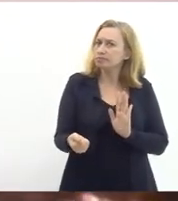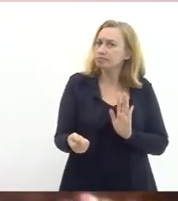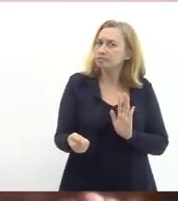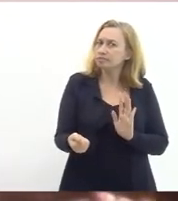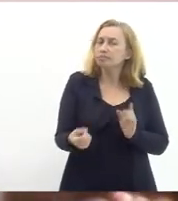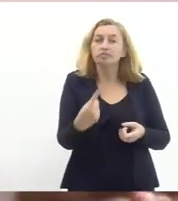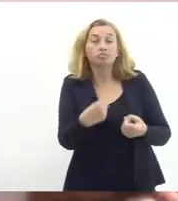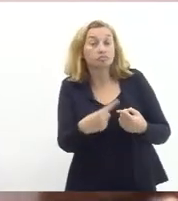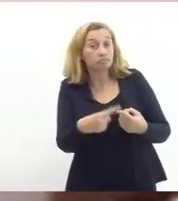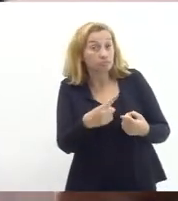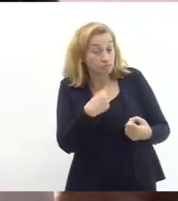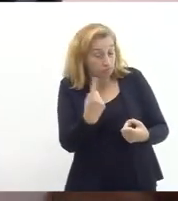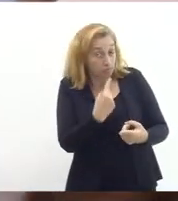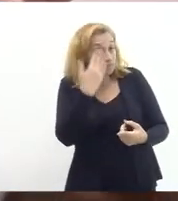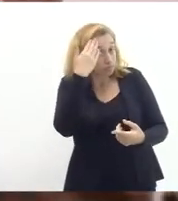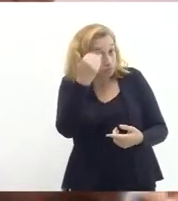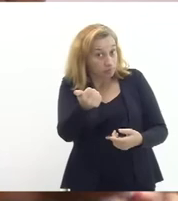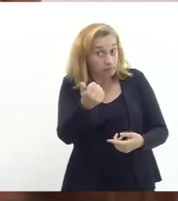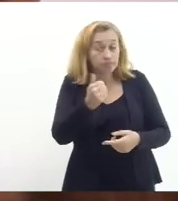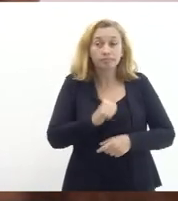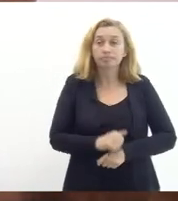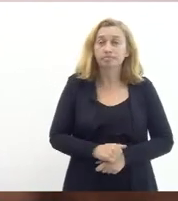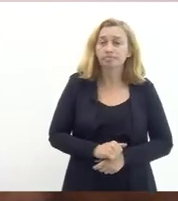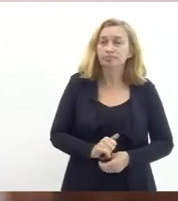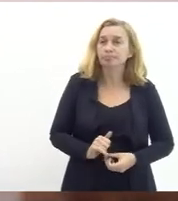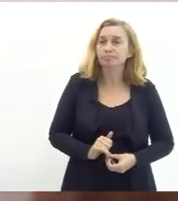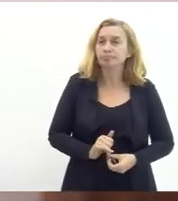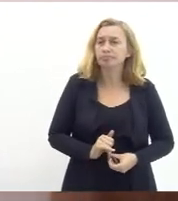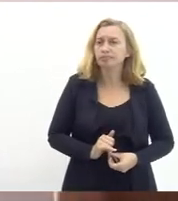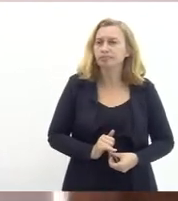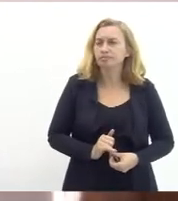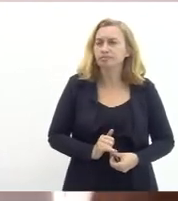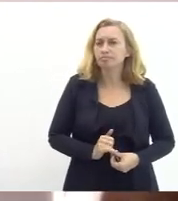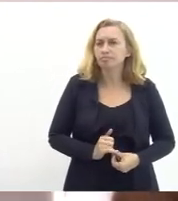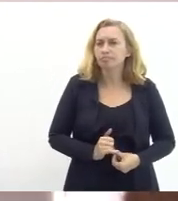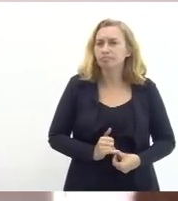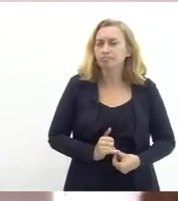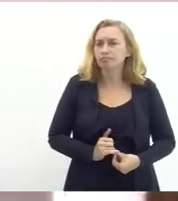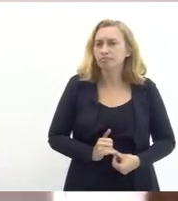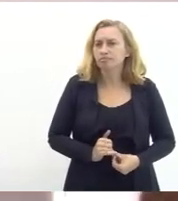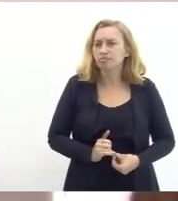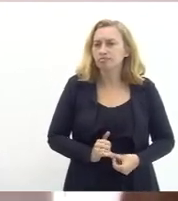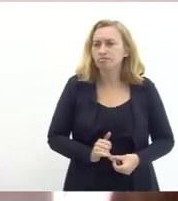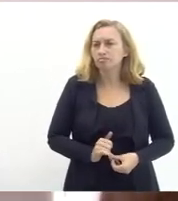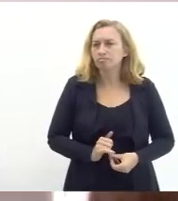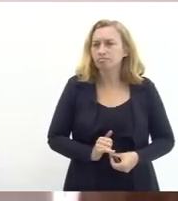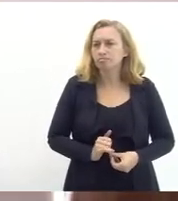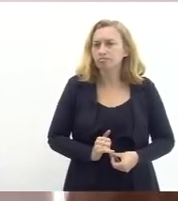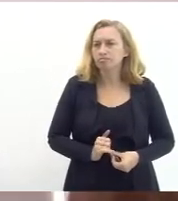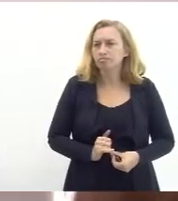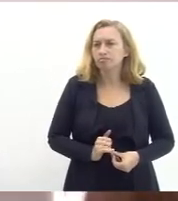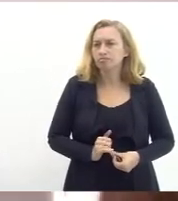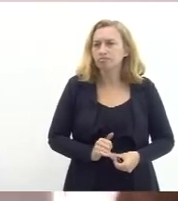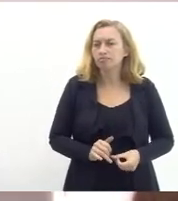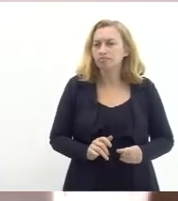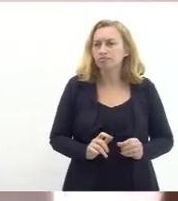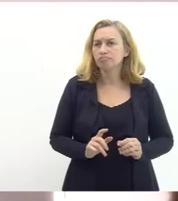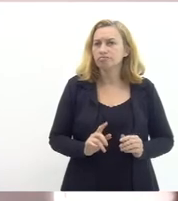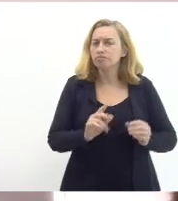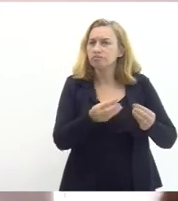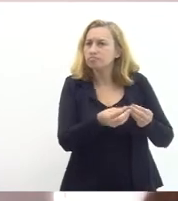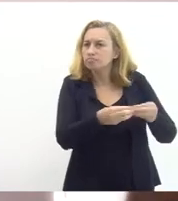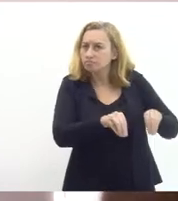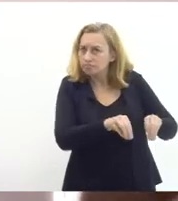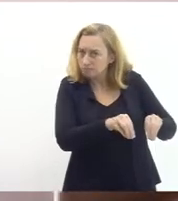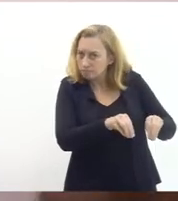o nós sabemos o que todos nós aqui sabemos o que todos nós aqui sabemos é que os efeitos os danos